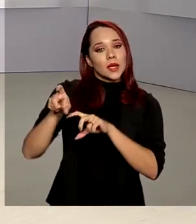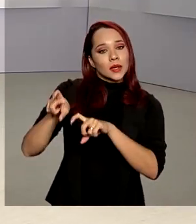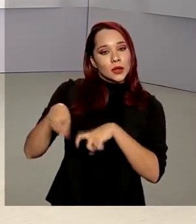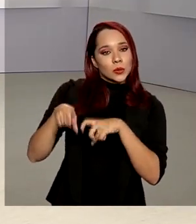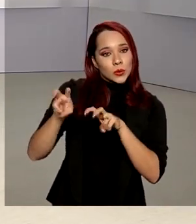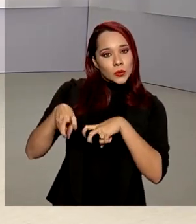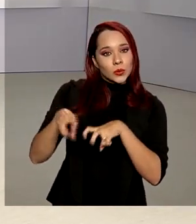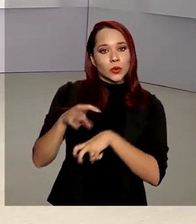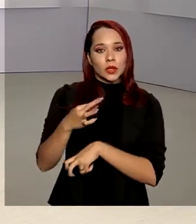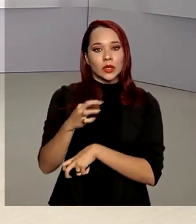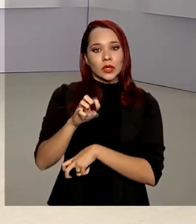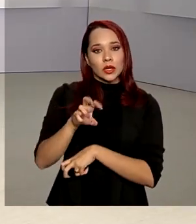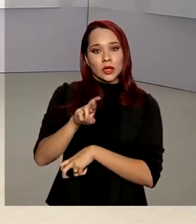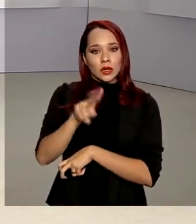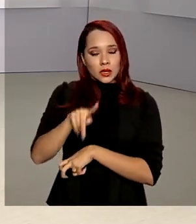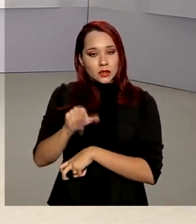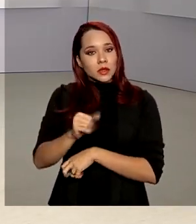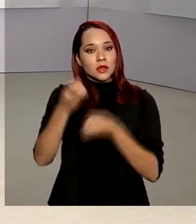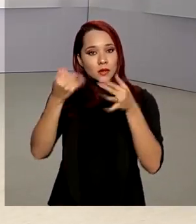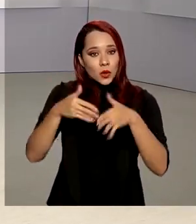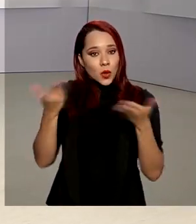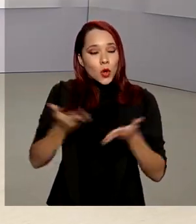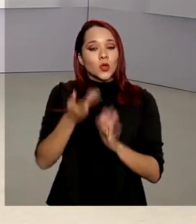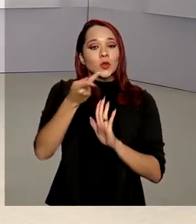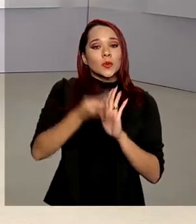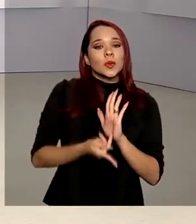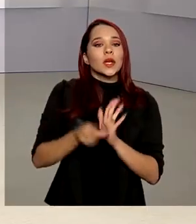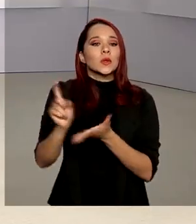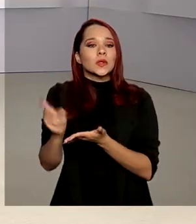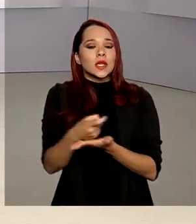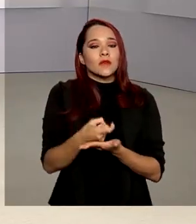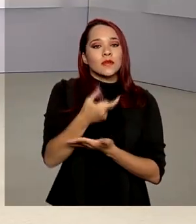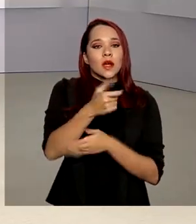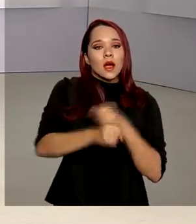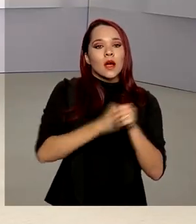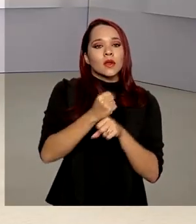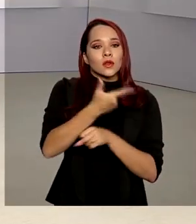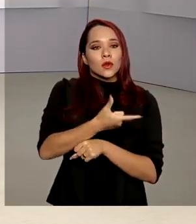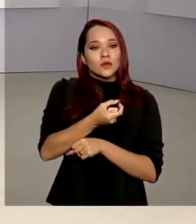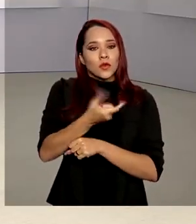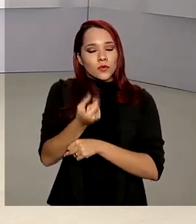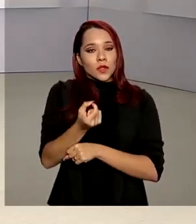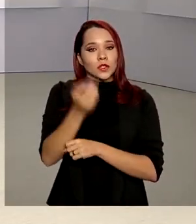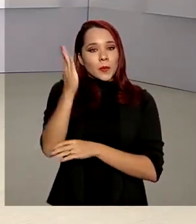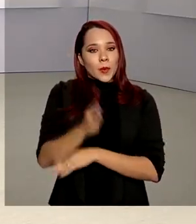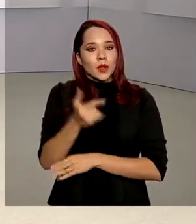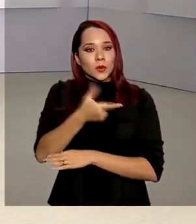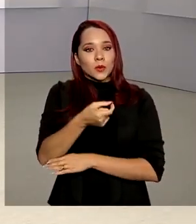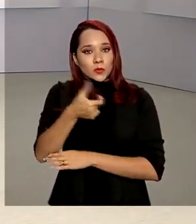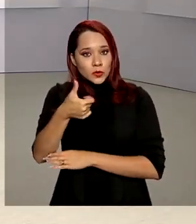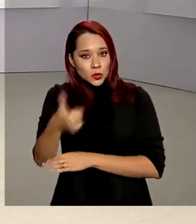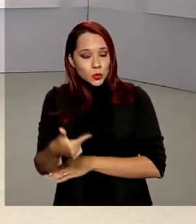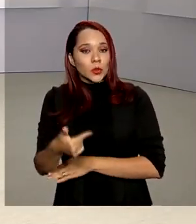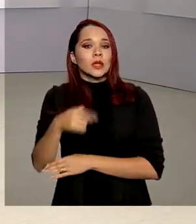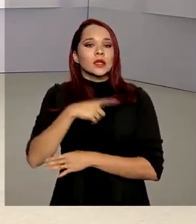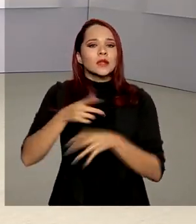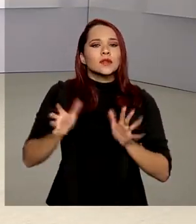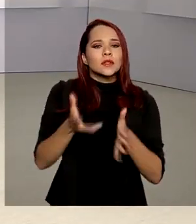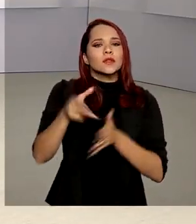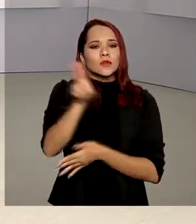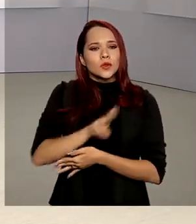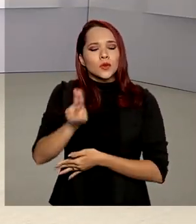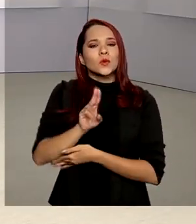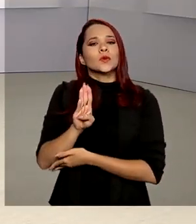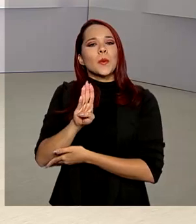Tereza Cristina, anunciou hoje que o Plano Safra 2020-2021 vai contar com programas de incentivo ao uso de